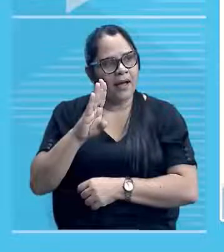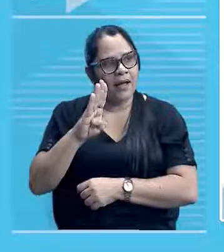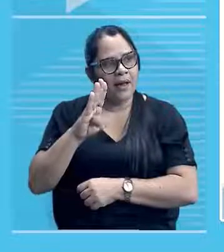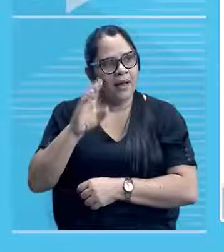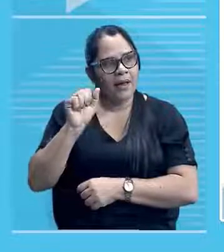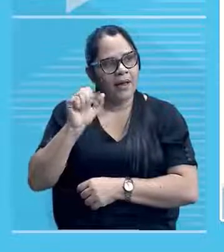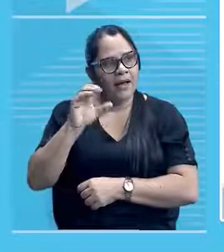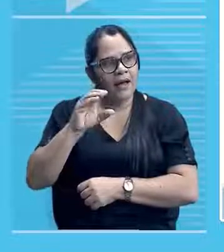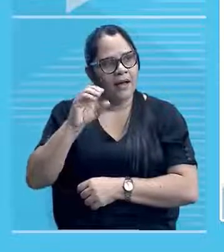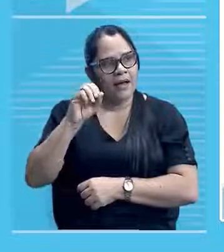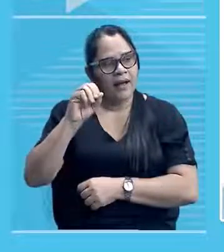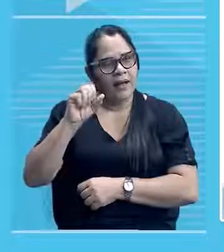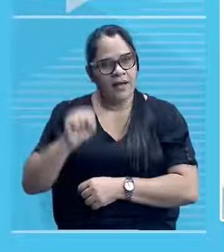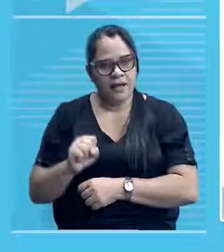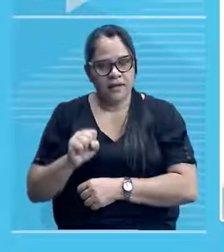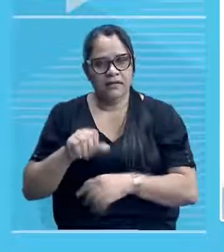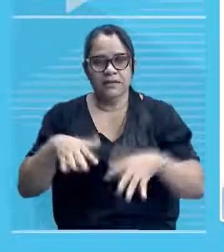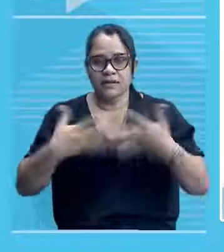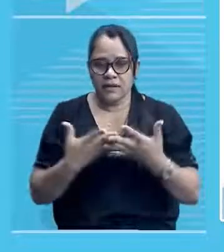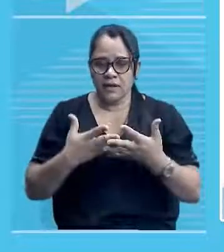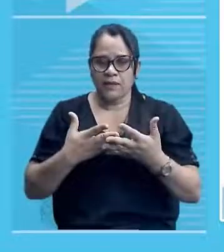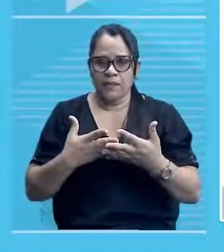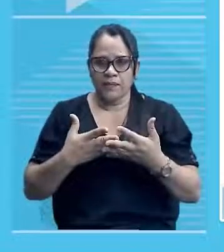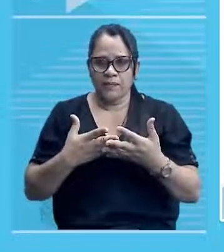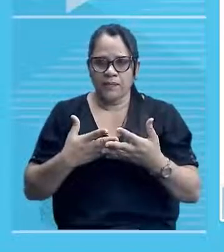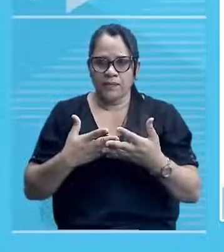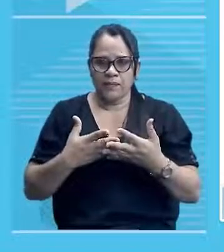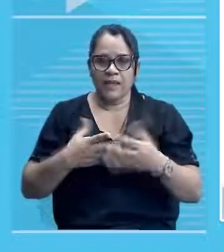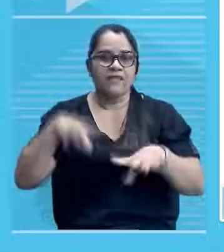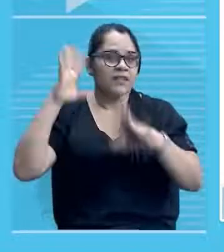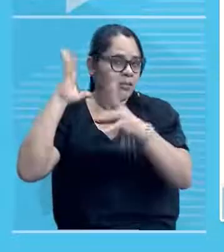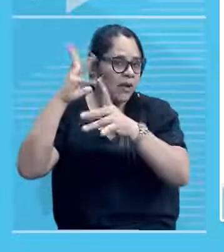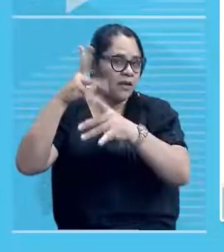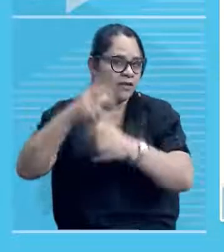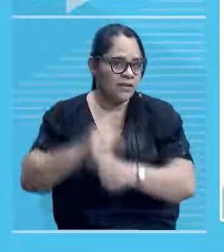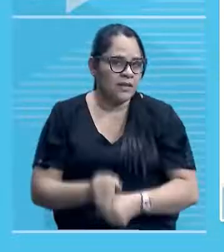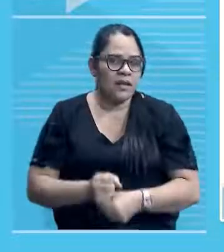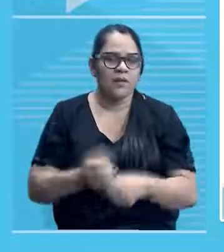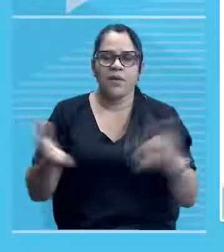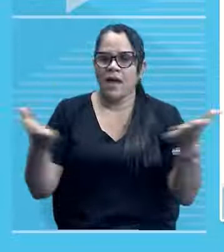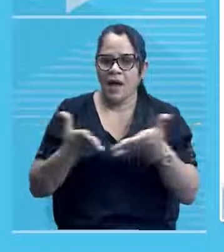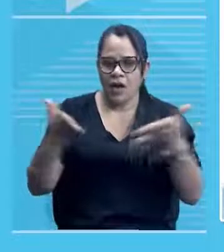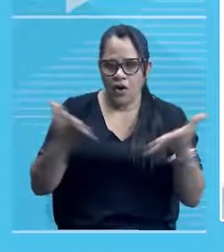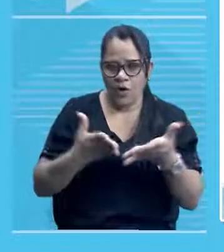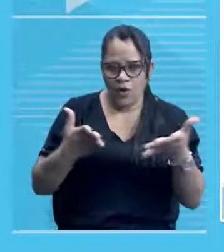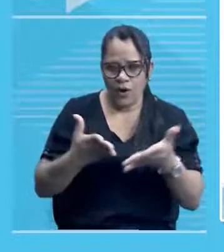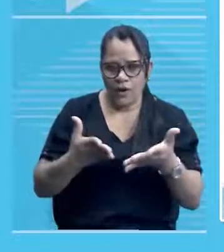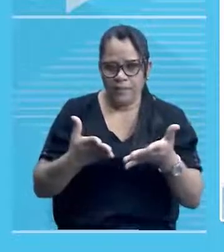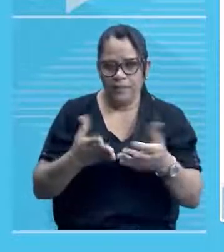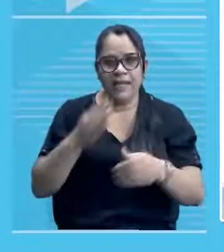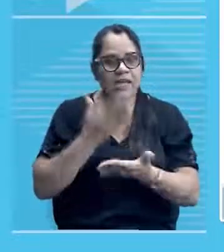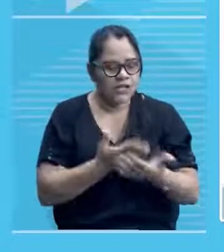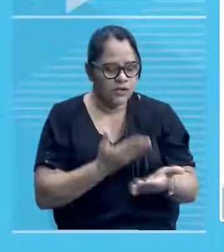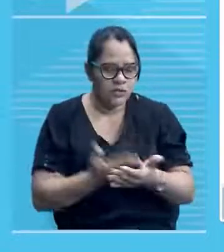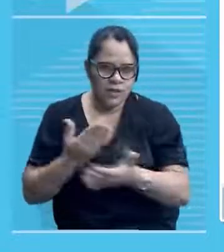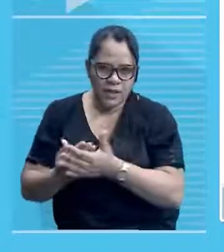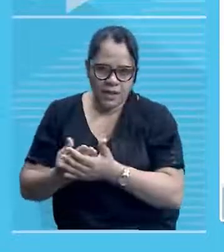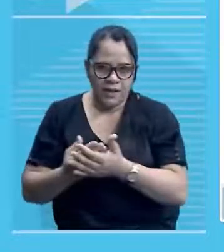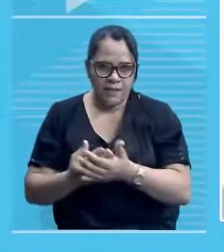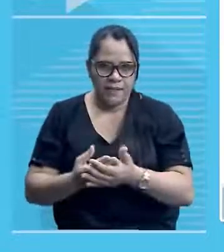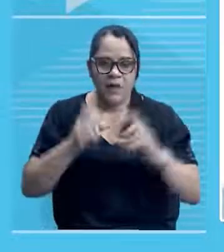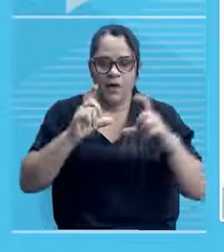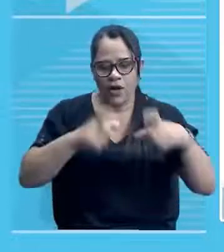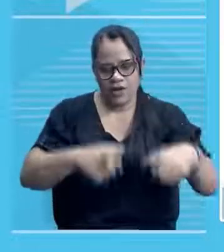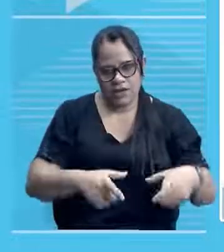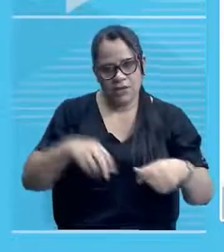Partimos de Teresina, Campo Maior, seguimos para Campo Maior, e agora vamos para a parte norte do nosso estado, O Porto das Barcas, né?